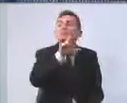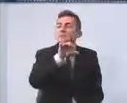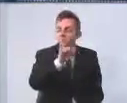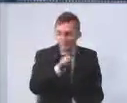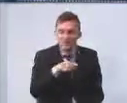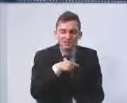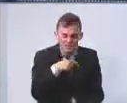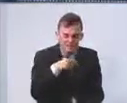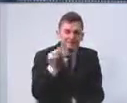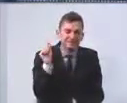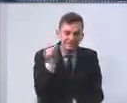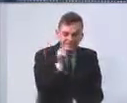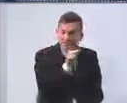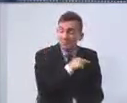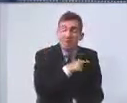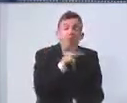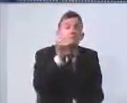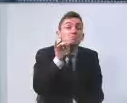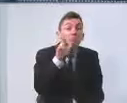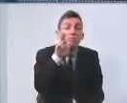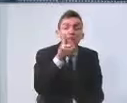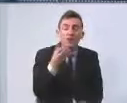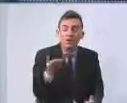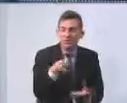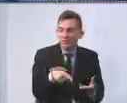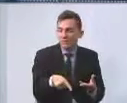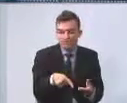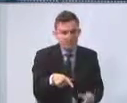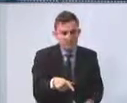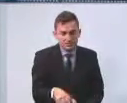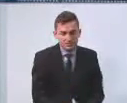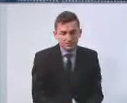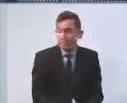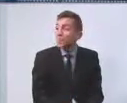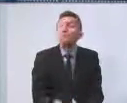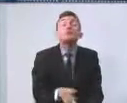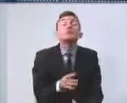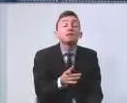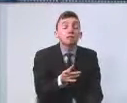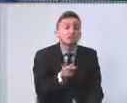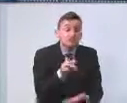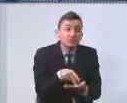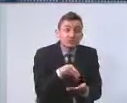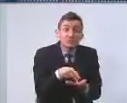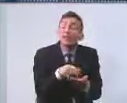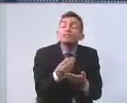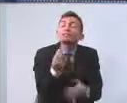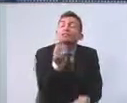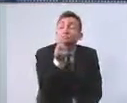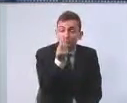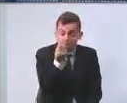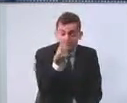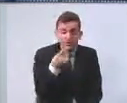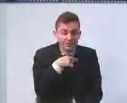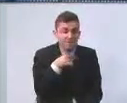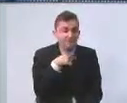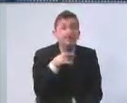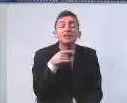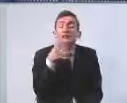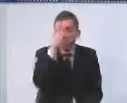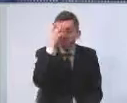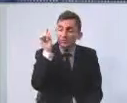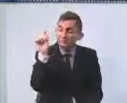mas essa é a pior crise. Exatamente porque os elementos que a